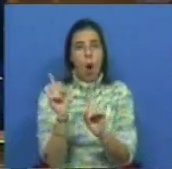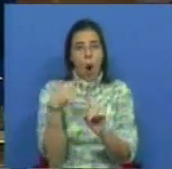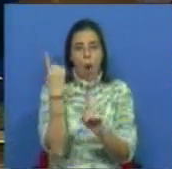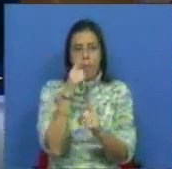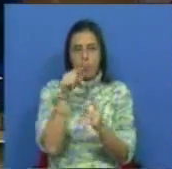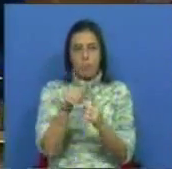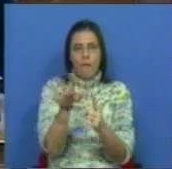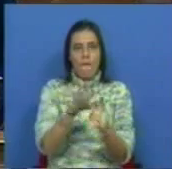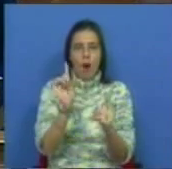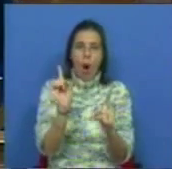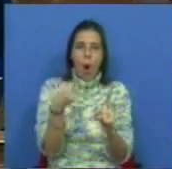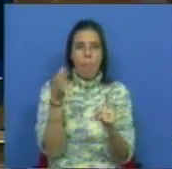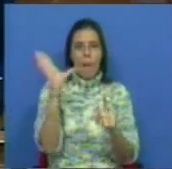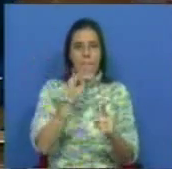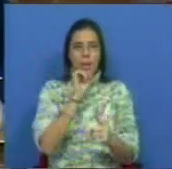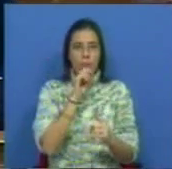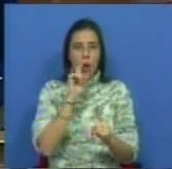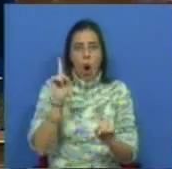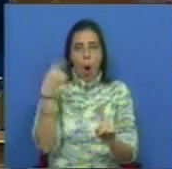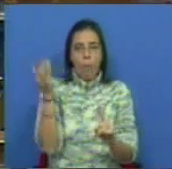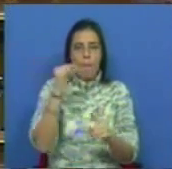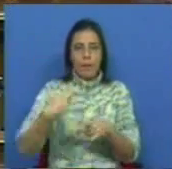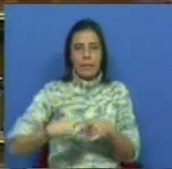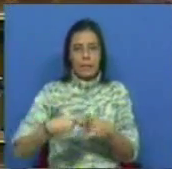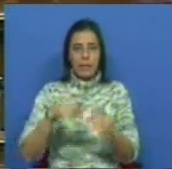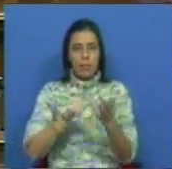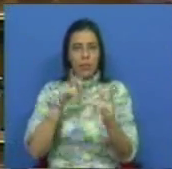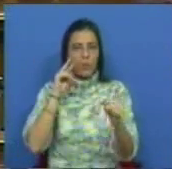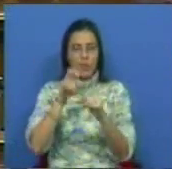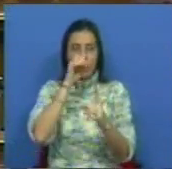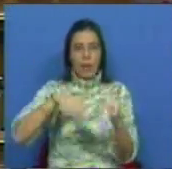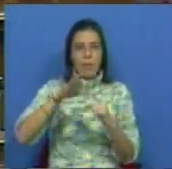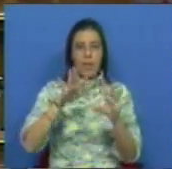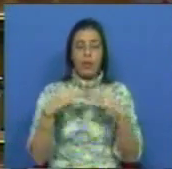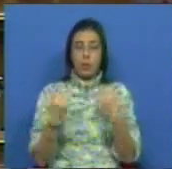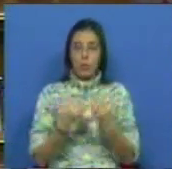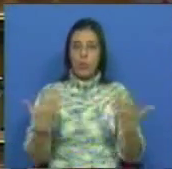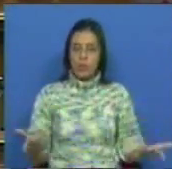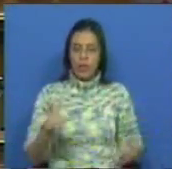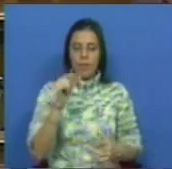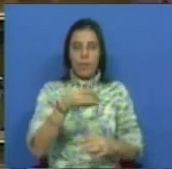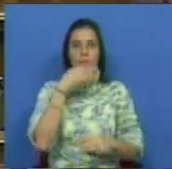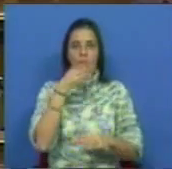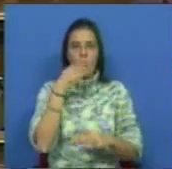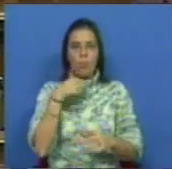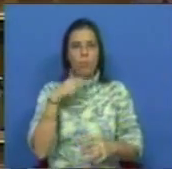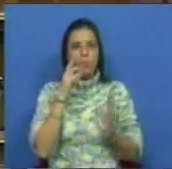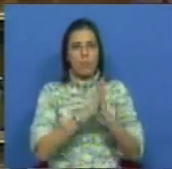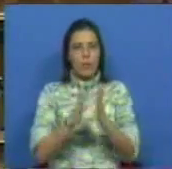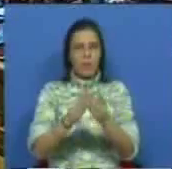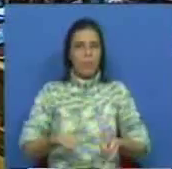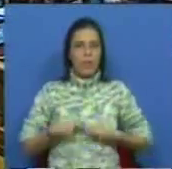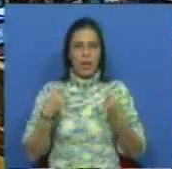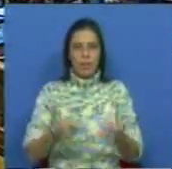aqui um campo de manobra com muito mais potencial e muito mais interessante do ponto de vista ambiental e social. Também na ferrovia, aquilo que assistimos é um